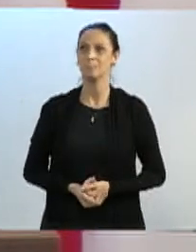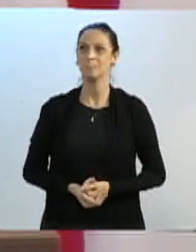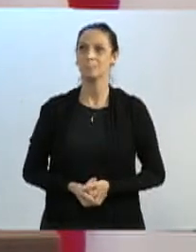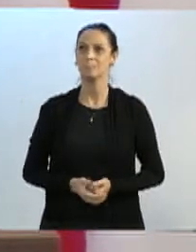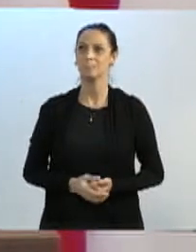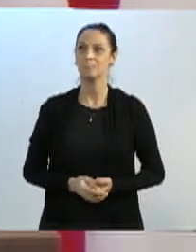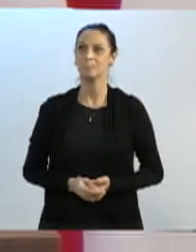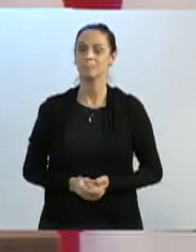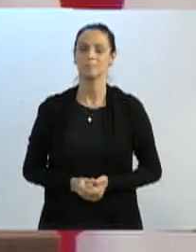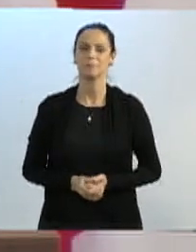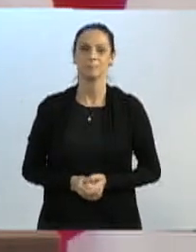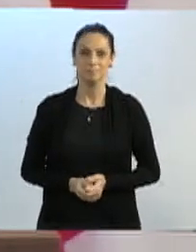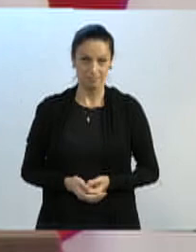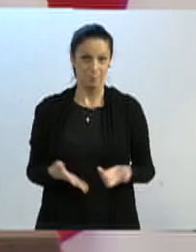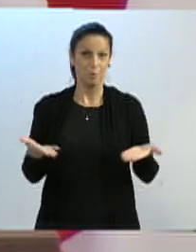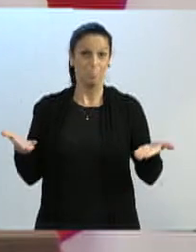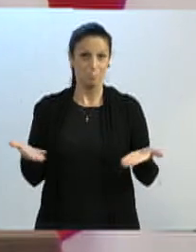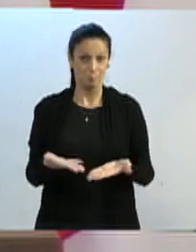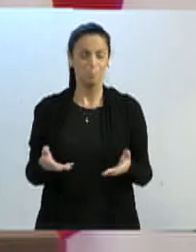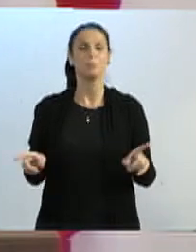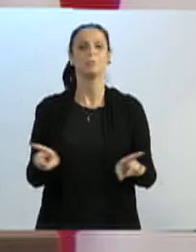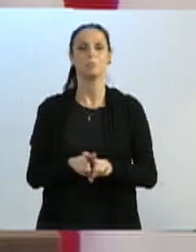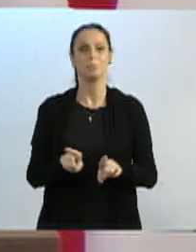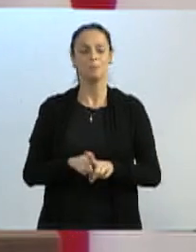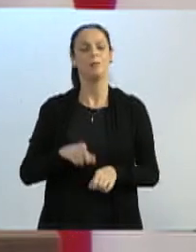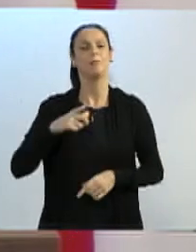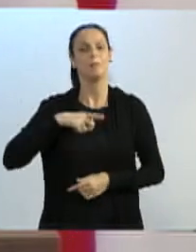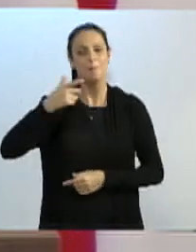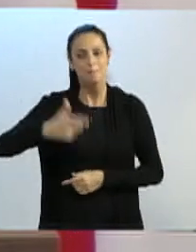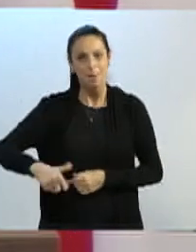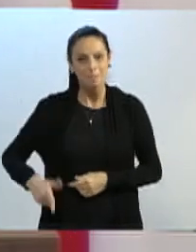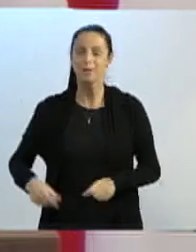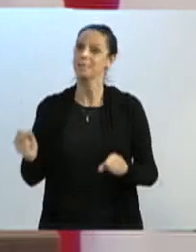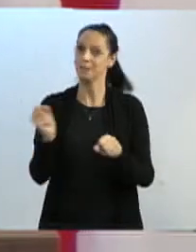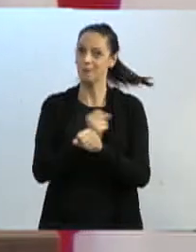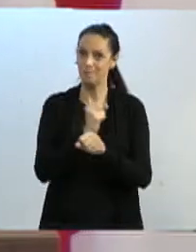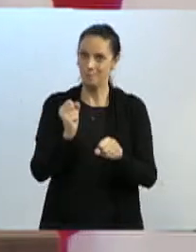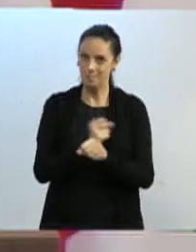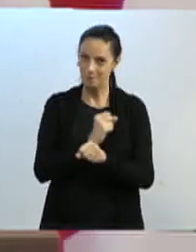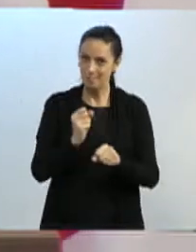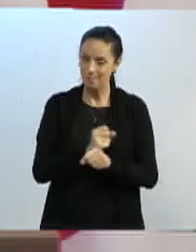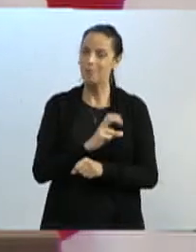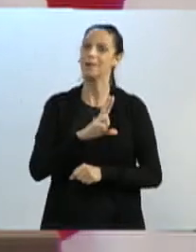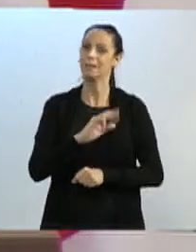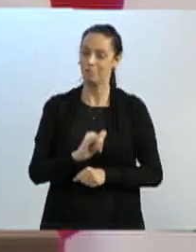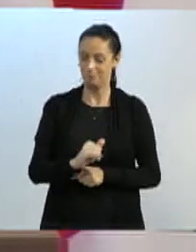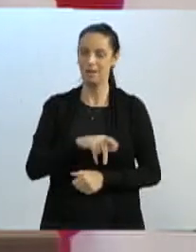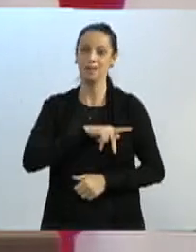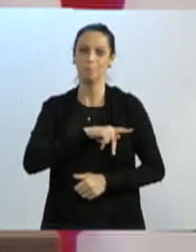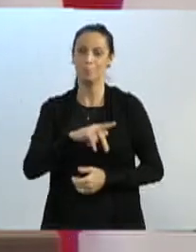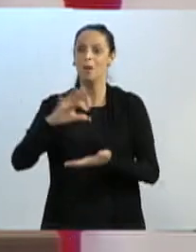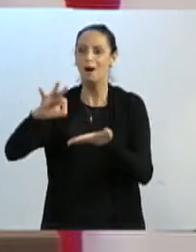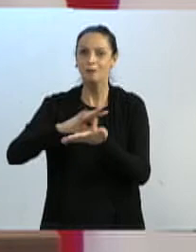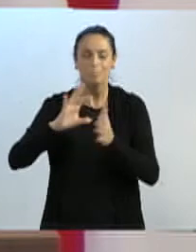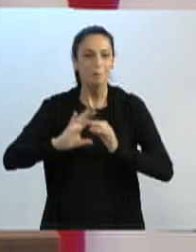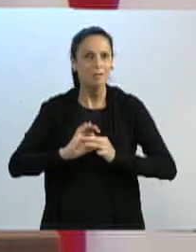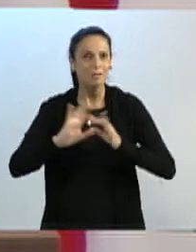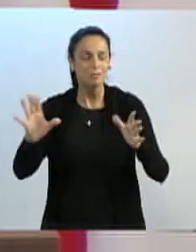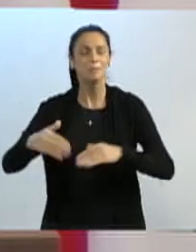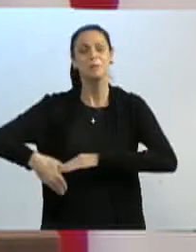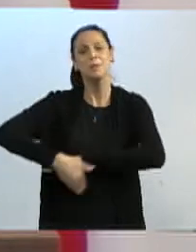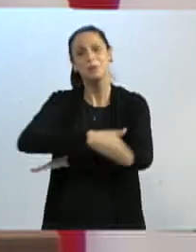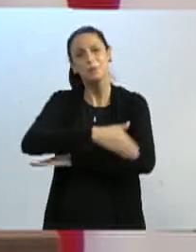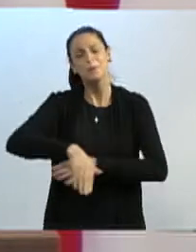Hoje ainda nós vamos ter assinatura de mais algumas ordens de serviço na rua Antônio Seter, Linda Seter